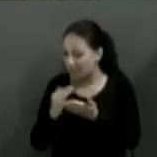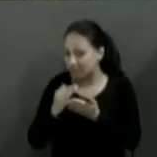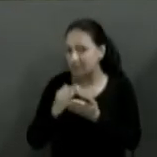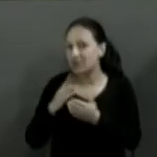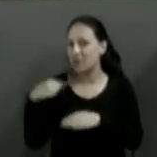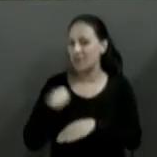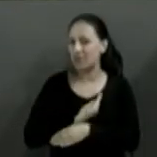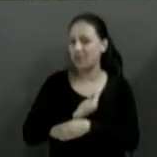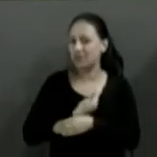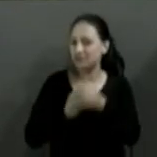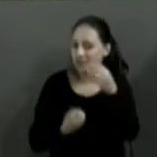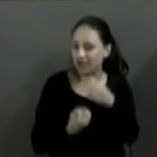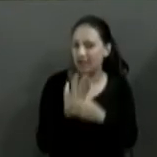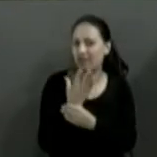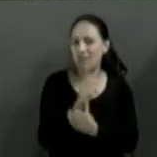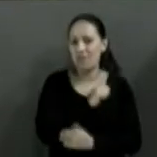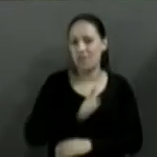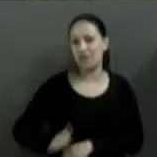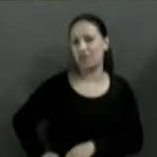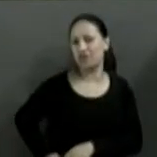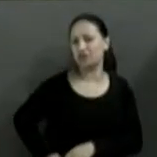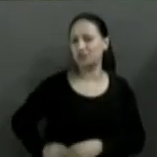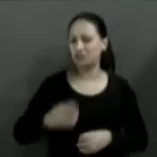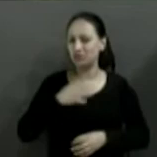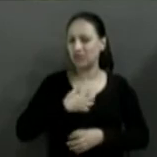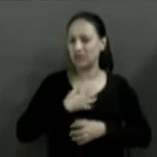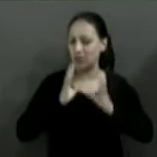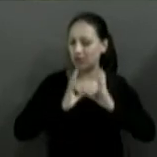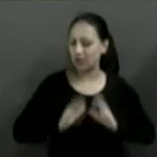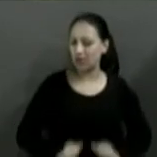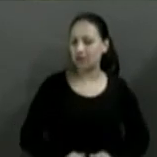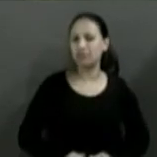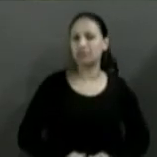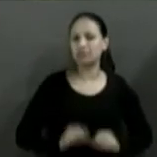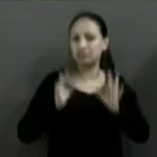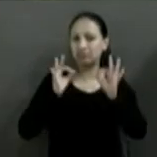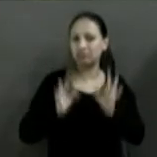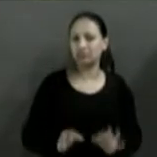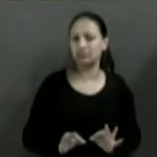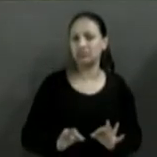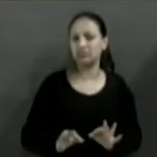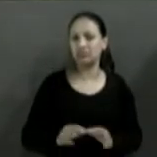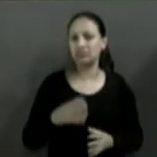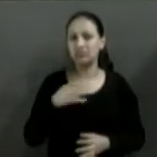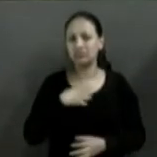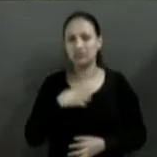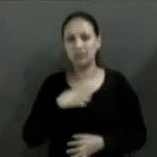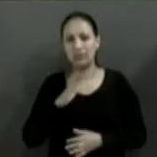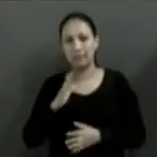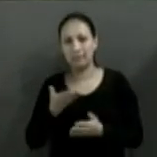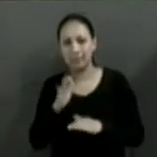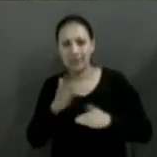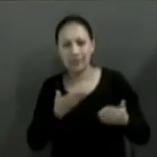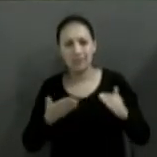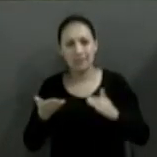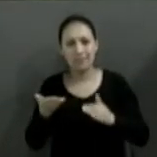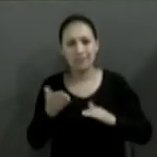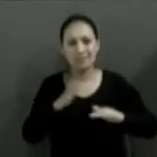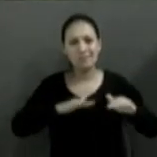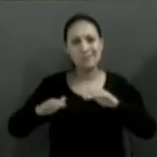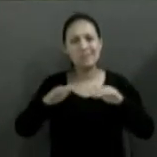nosso governo de forma enxuta, de forma sustentável, mais técnico do que político,